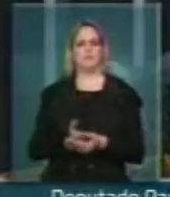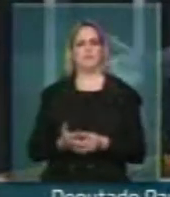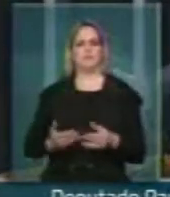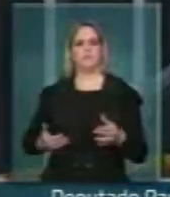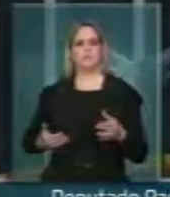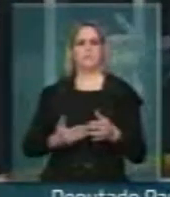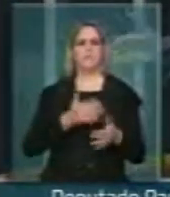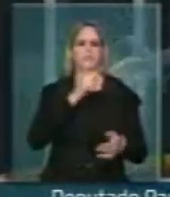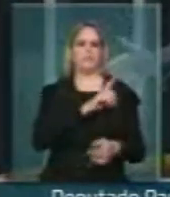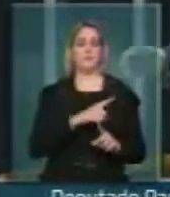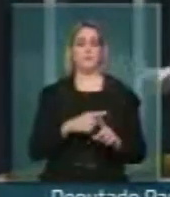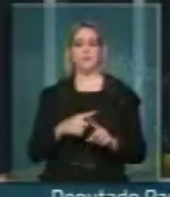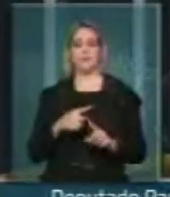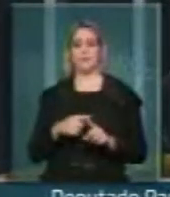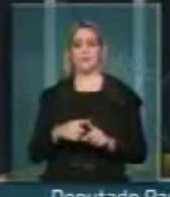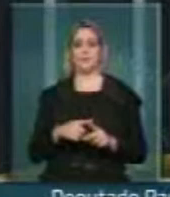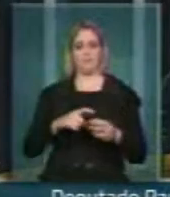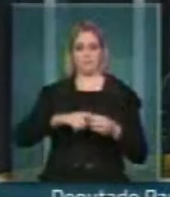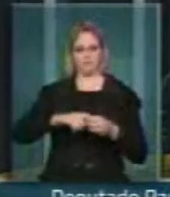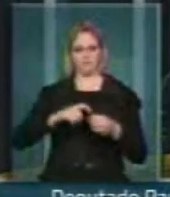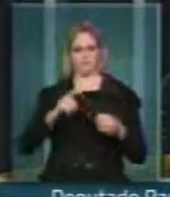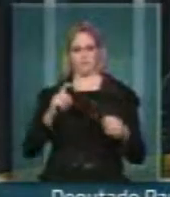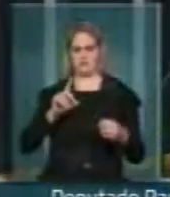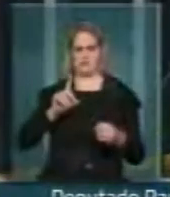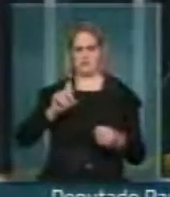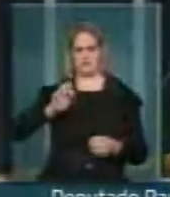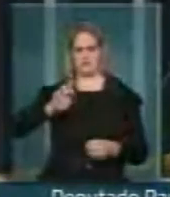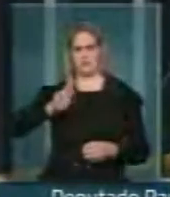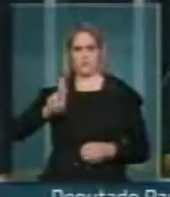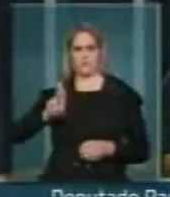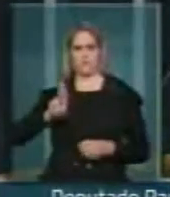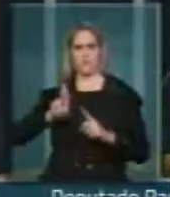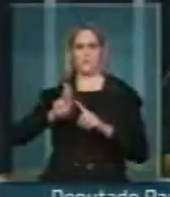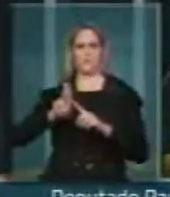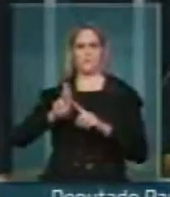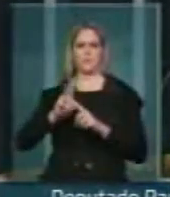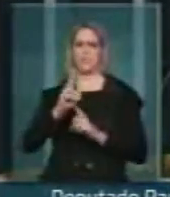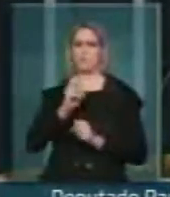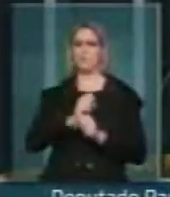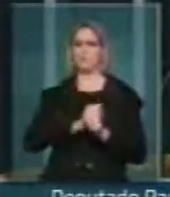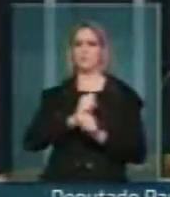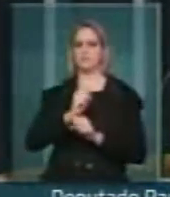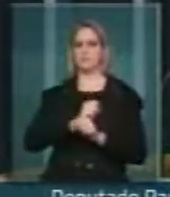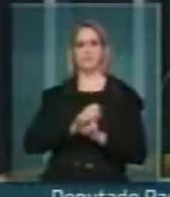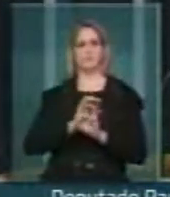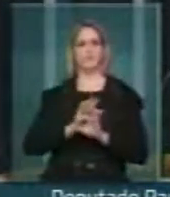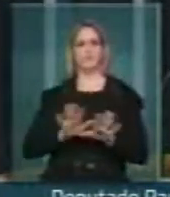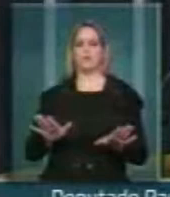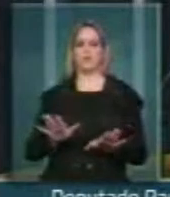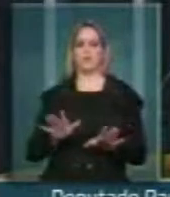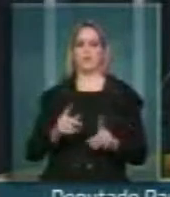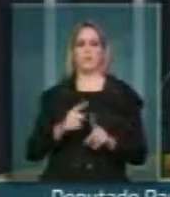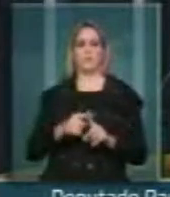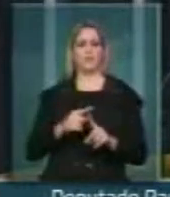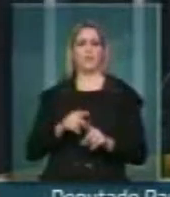desvinculação das receitas da União se desse por apenas dois anos, admitindo, em